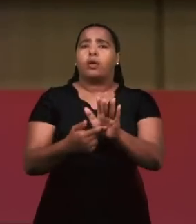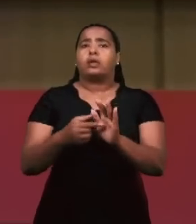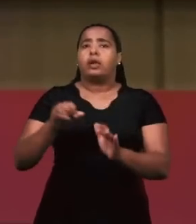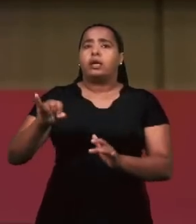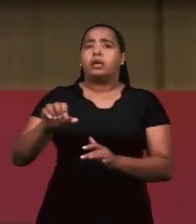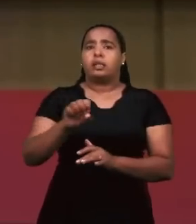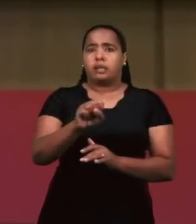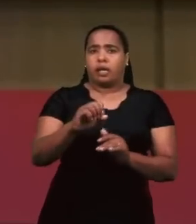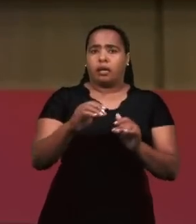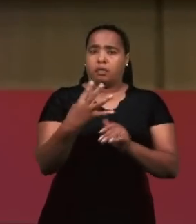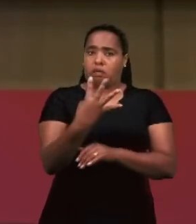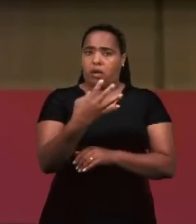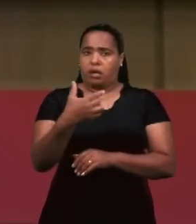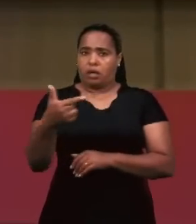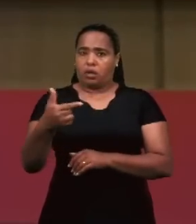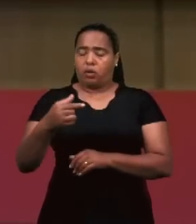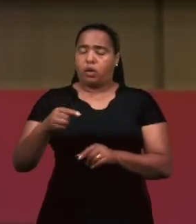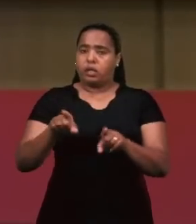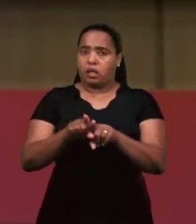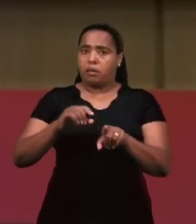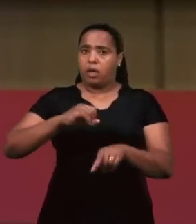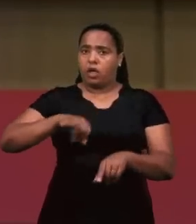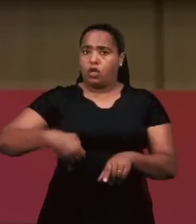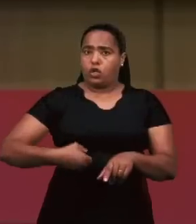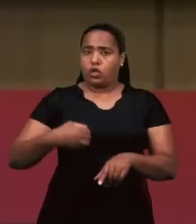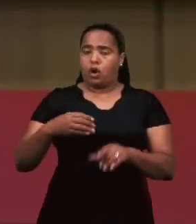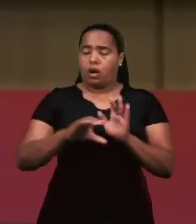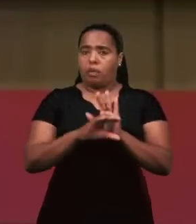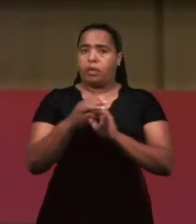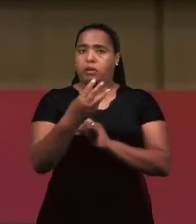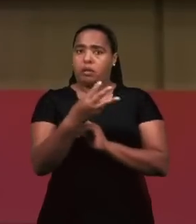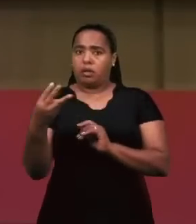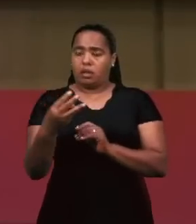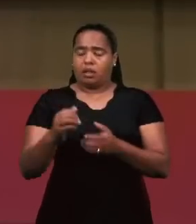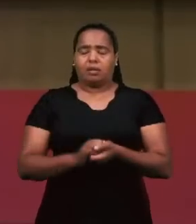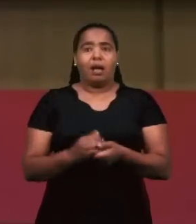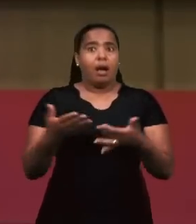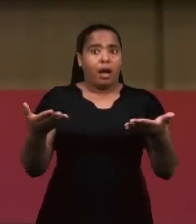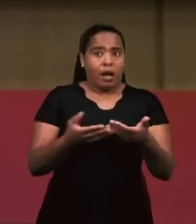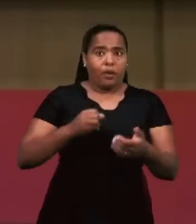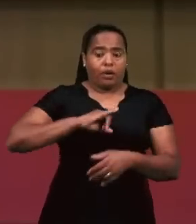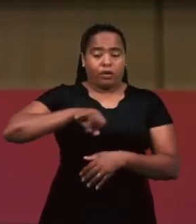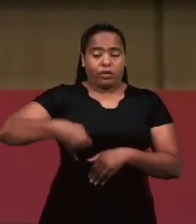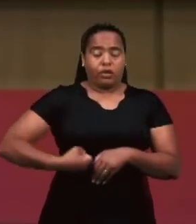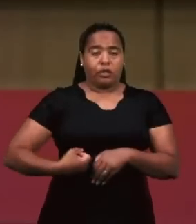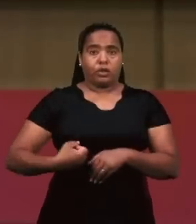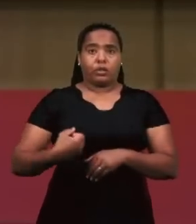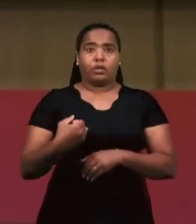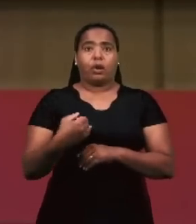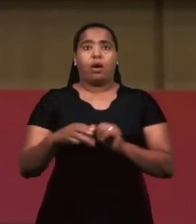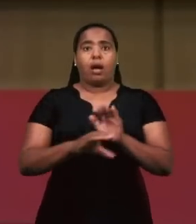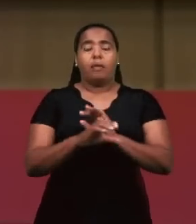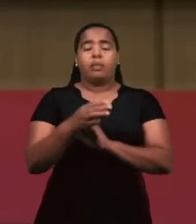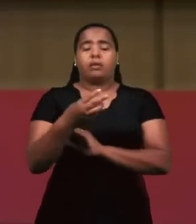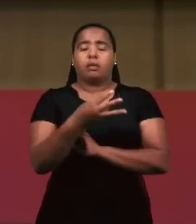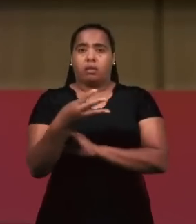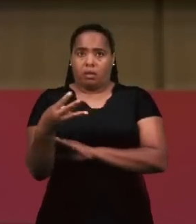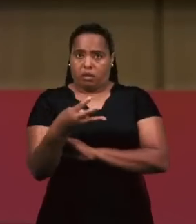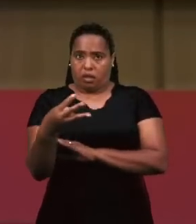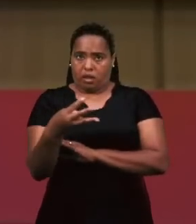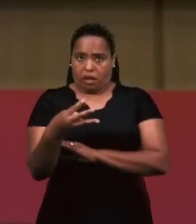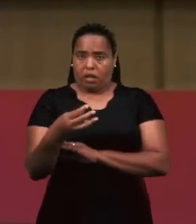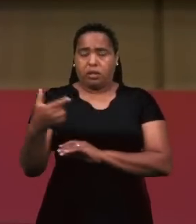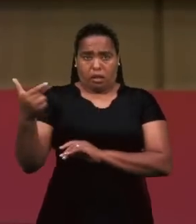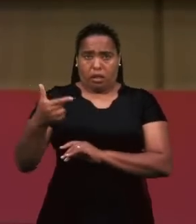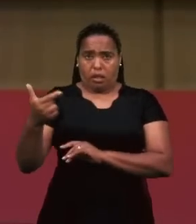42 e Jó 33. Então, agora vamos para Jó 33, que é a segunda parte da resposta da